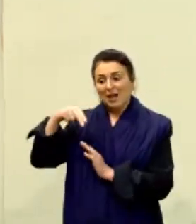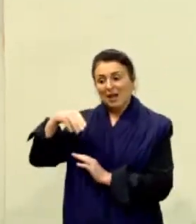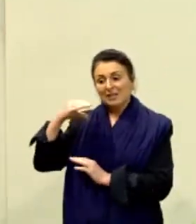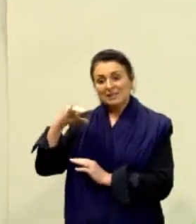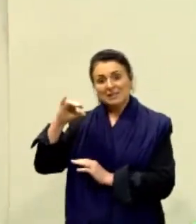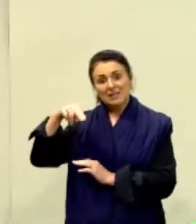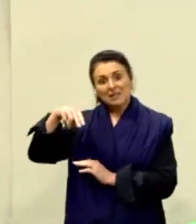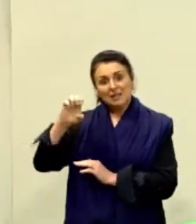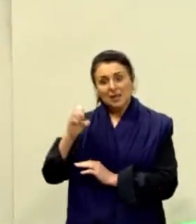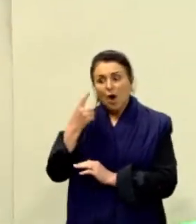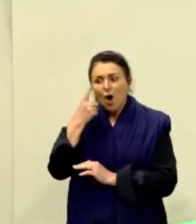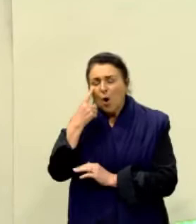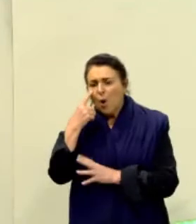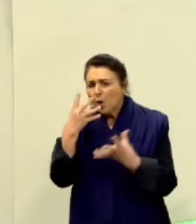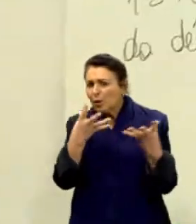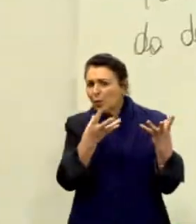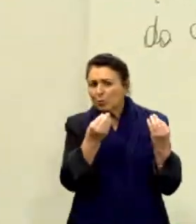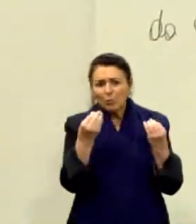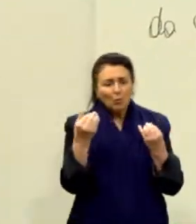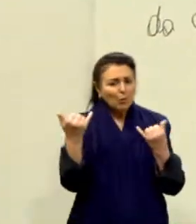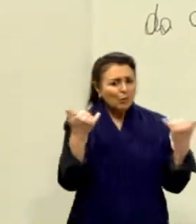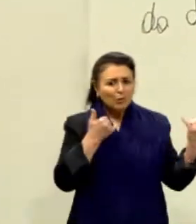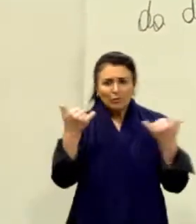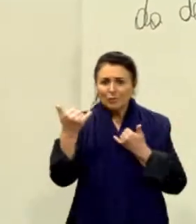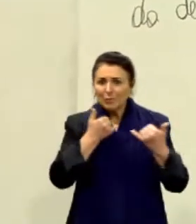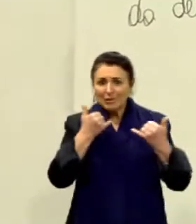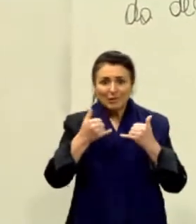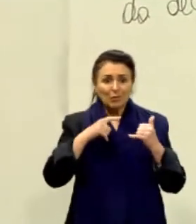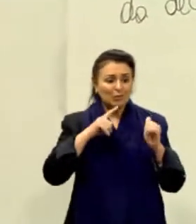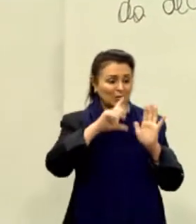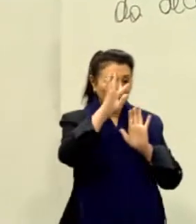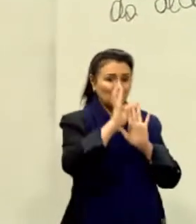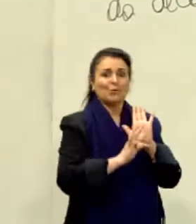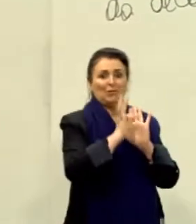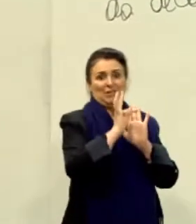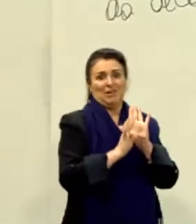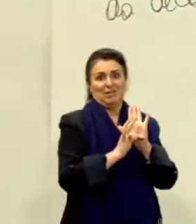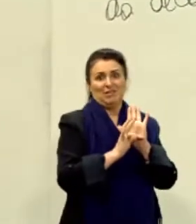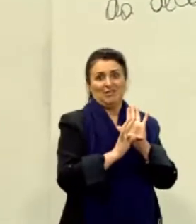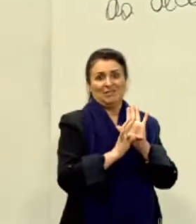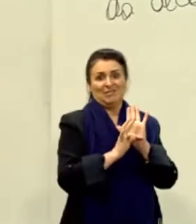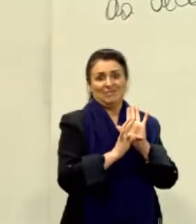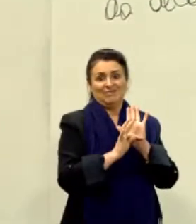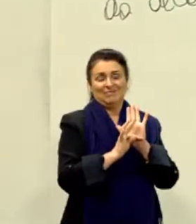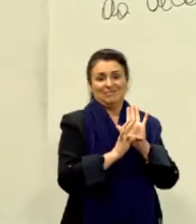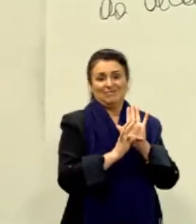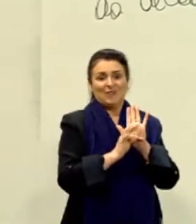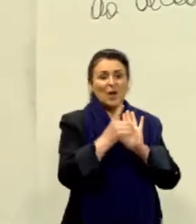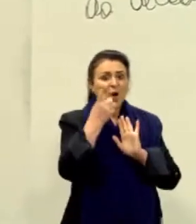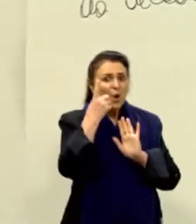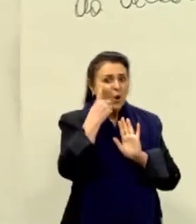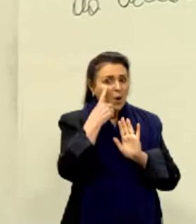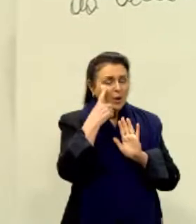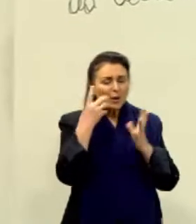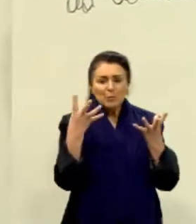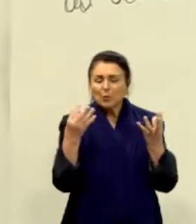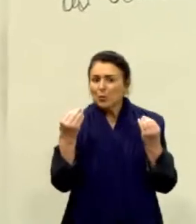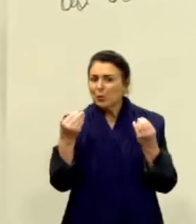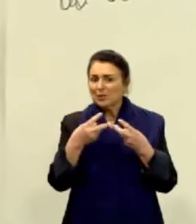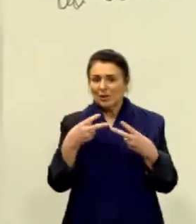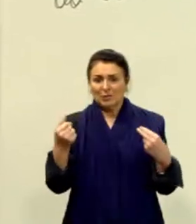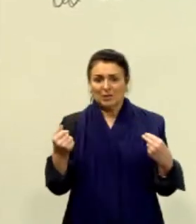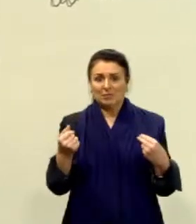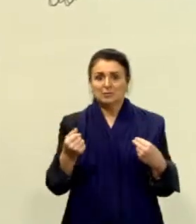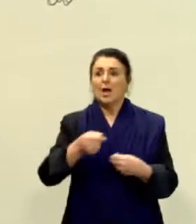quanta informação o texto motivador está me dando. Pelo amor de Deus, cara. Olha quanta. Que o